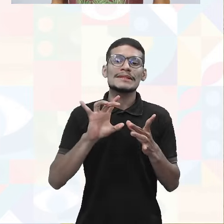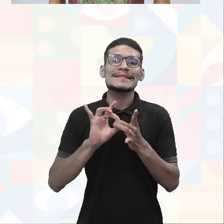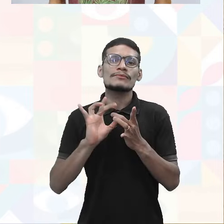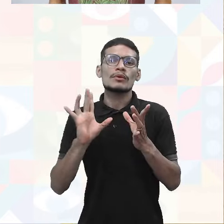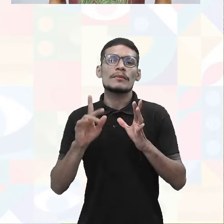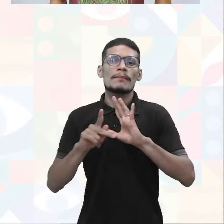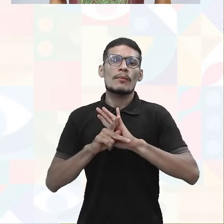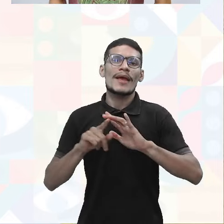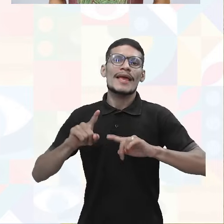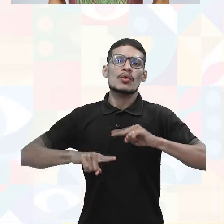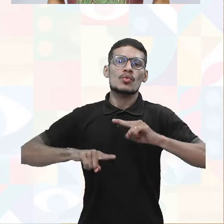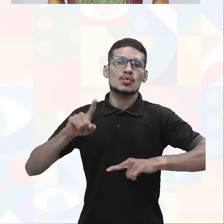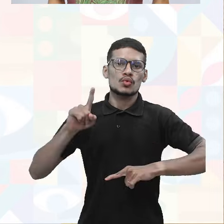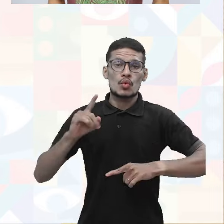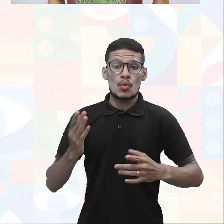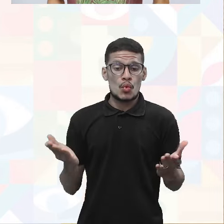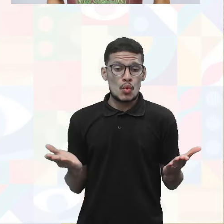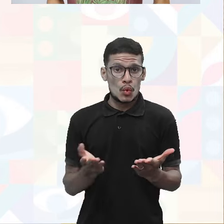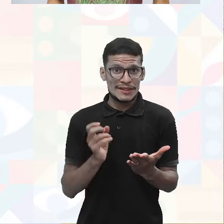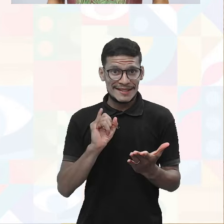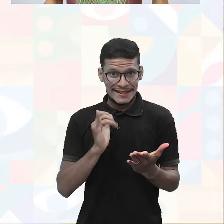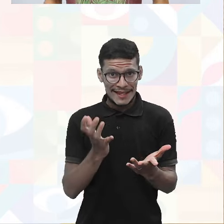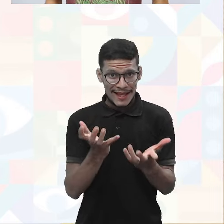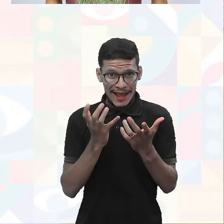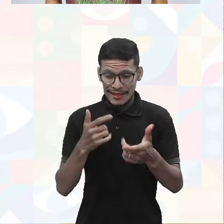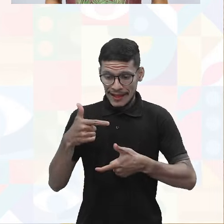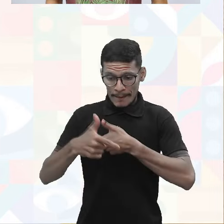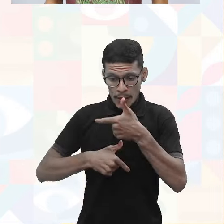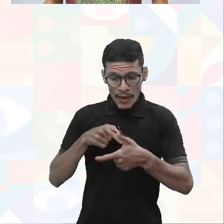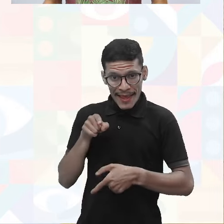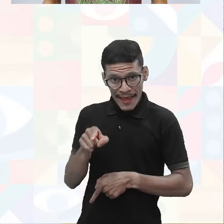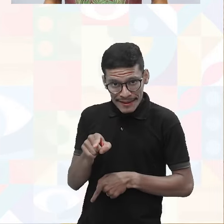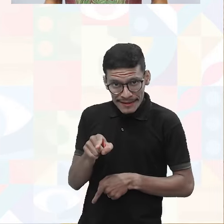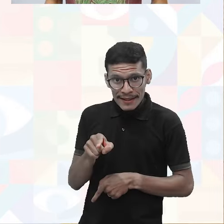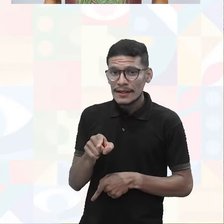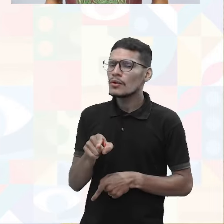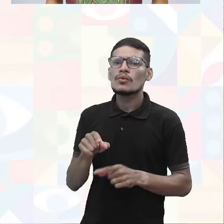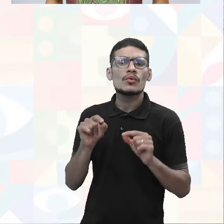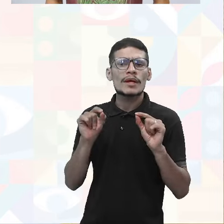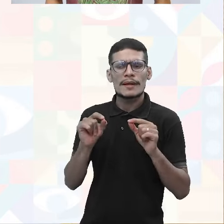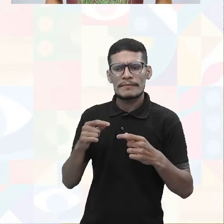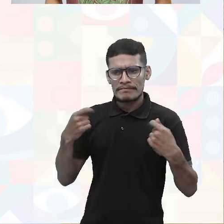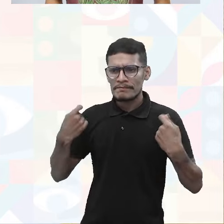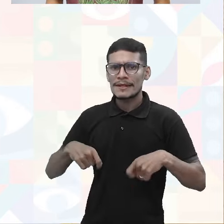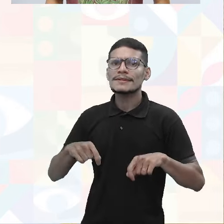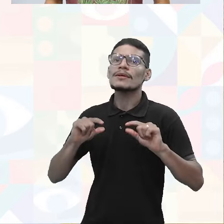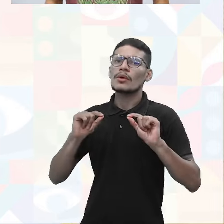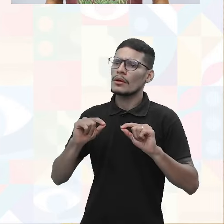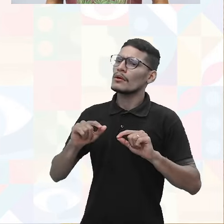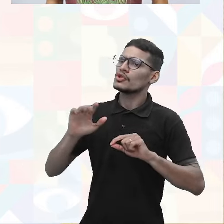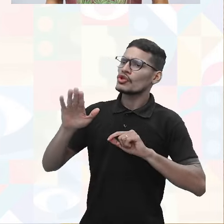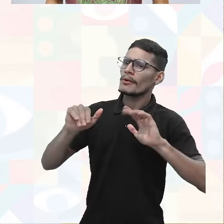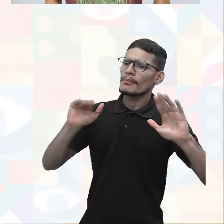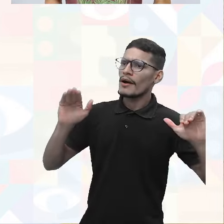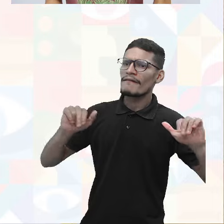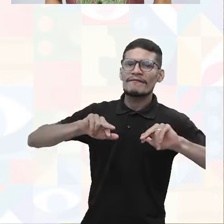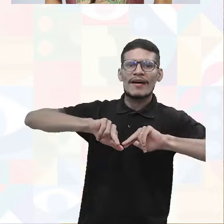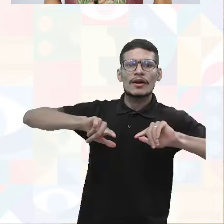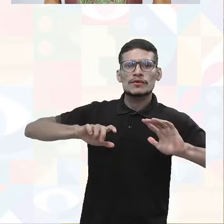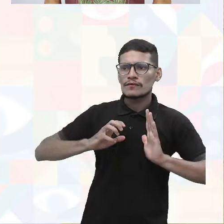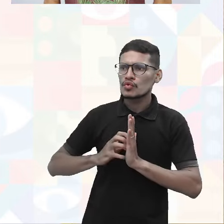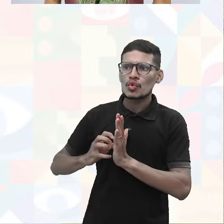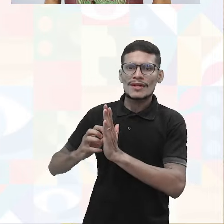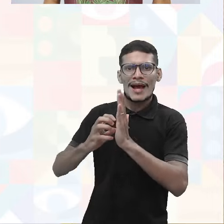recursos, pois para estar fazendo esse tipo de trabalho nessa situação, essas análises, você tem que pegar vários funcionários e colocar eles para